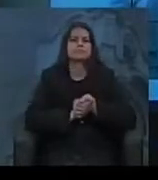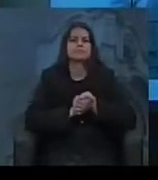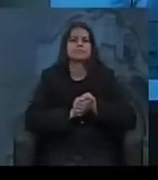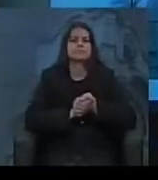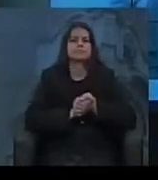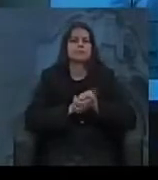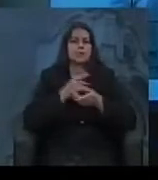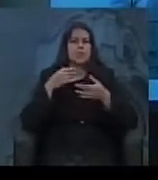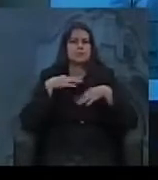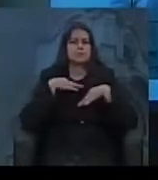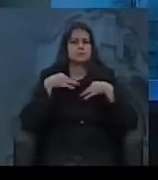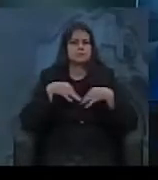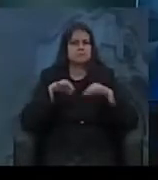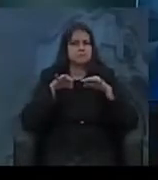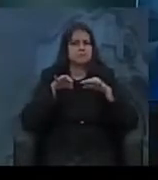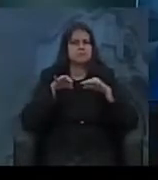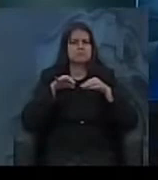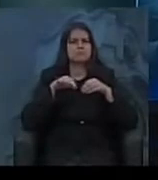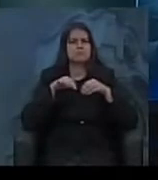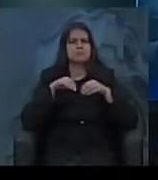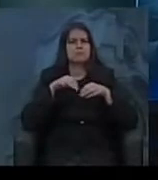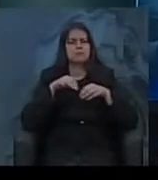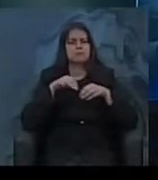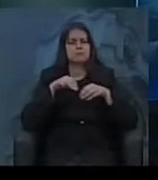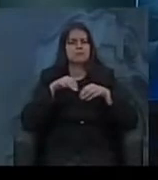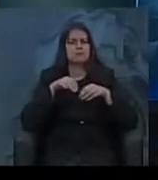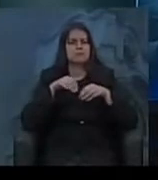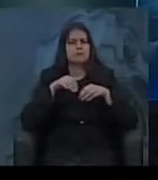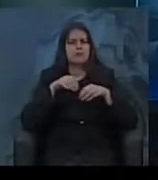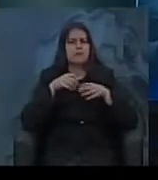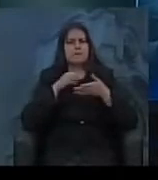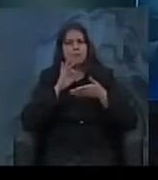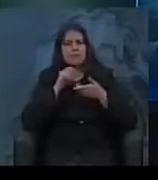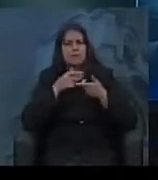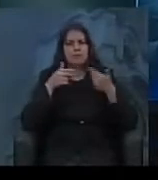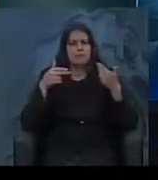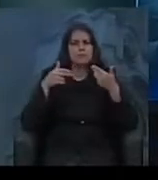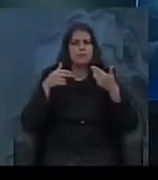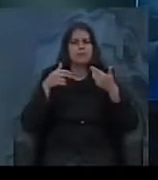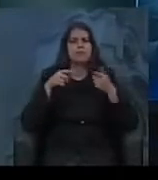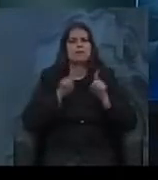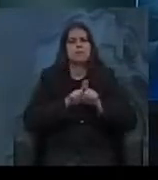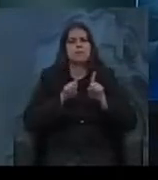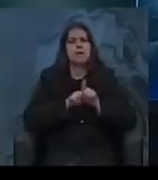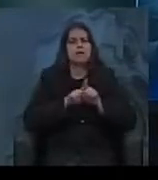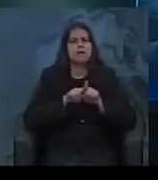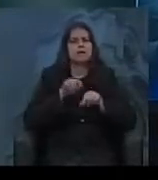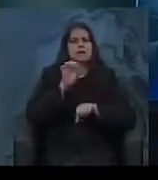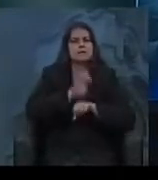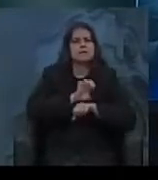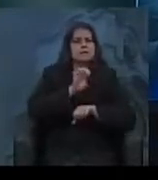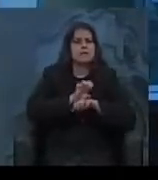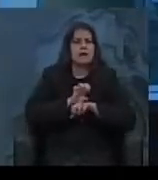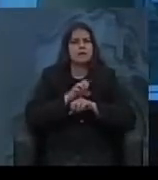têxtil, bebidas, etc. E o Estado vai se encarregar da questão da infraestrutura e dos bens intermediários.